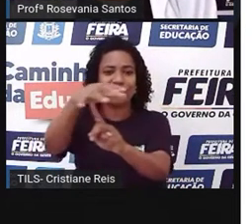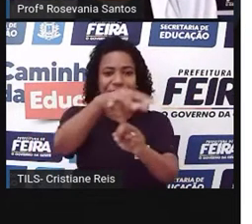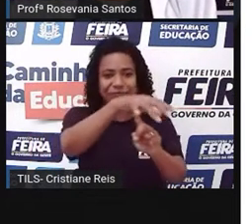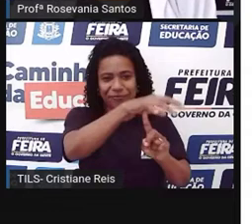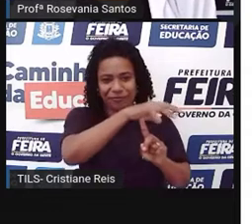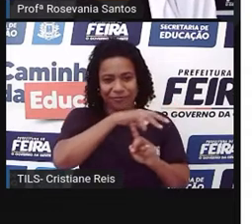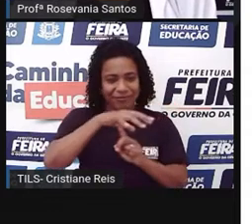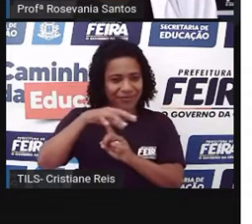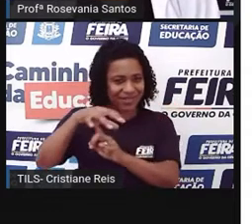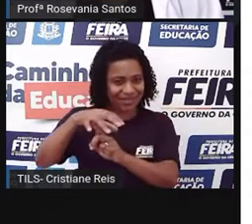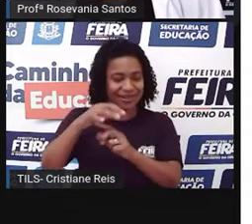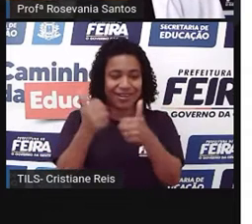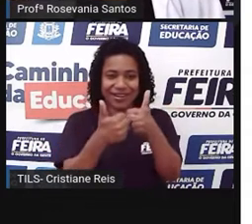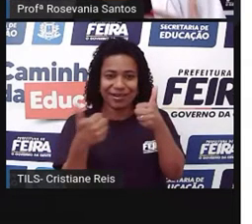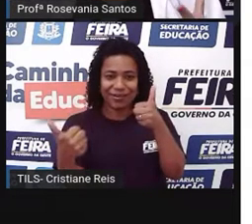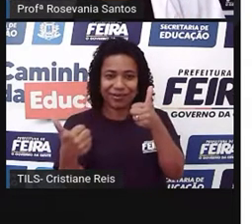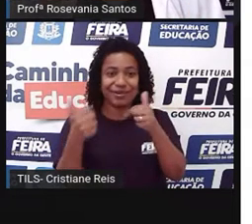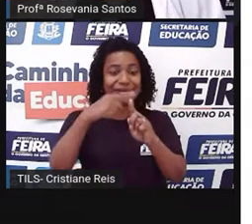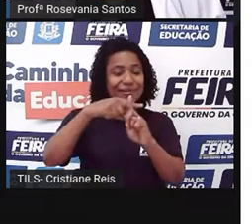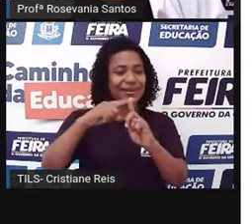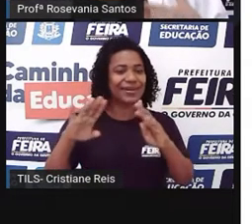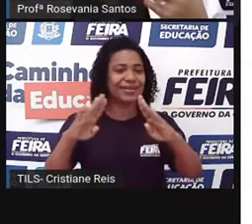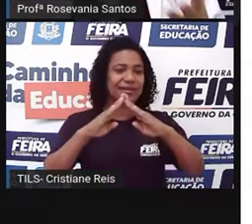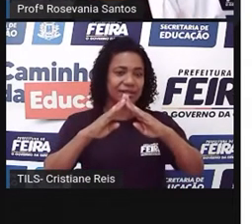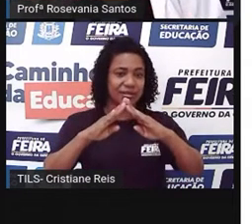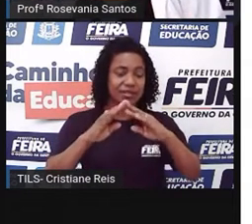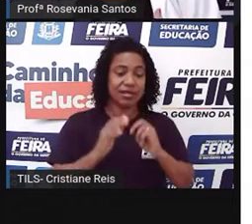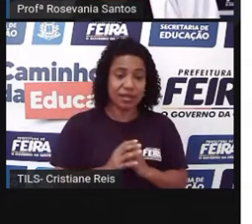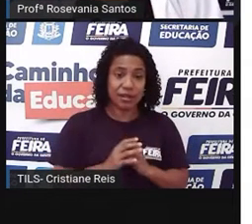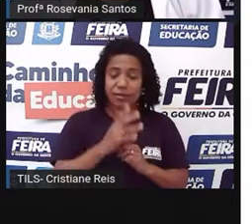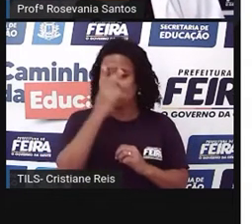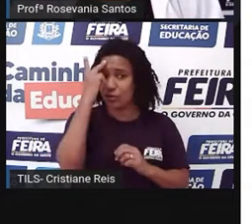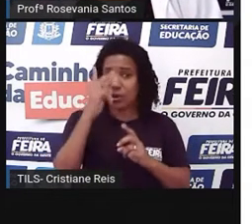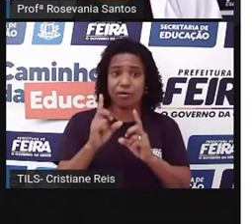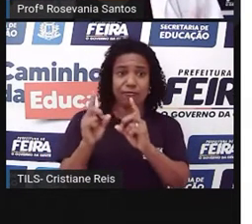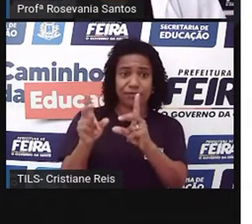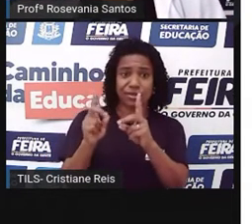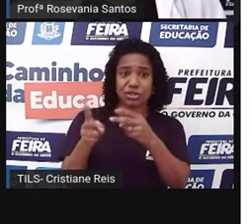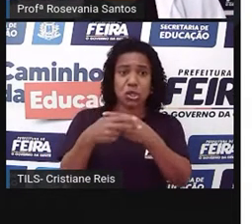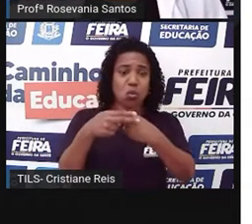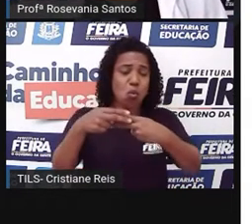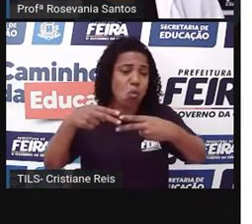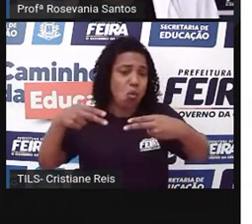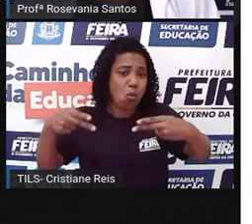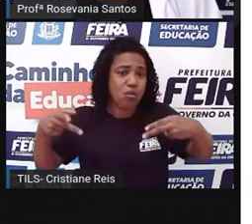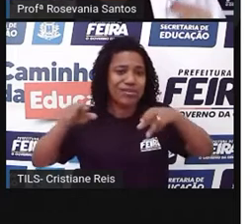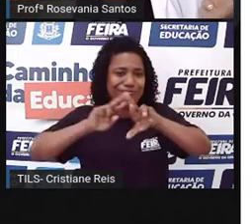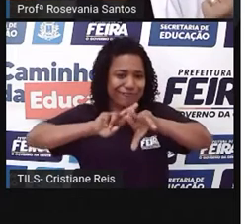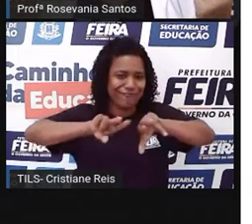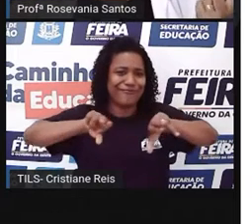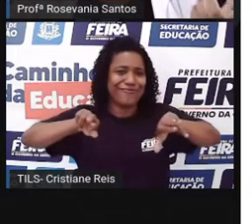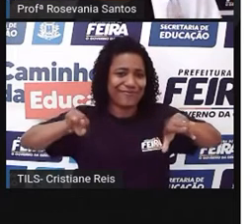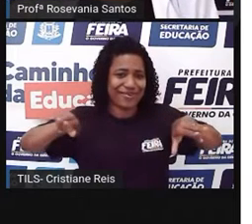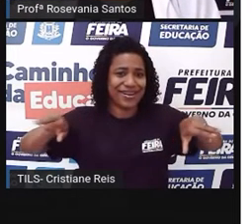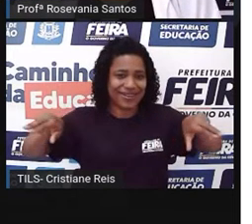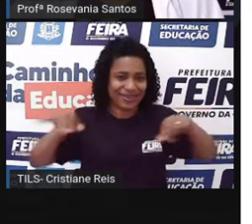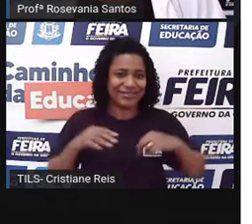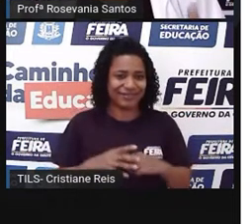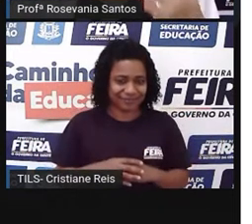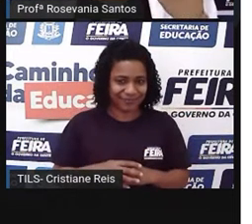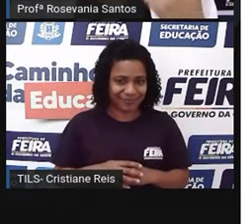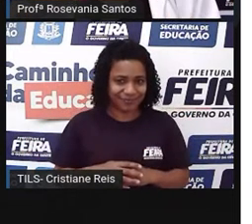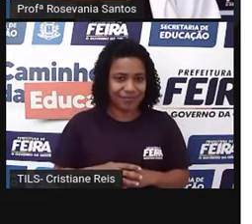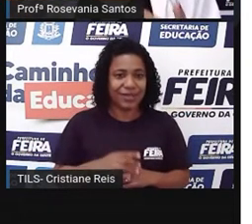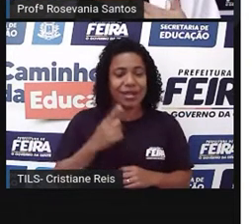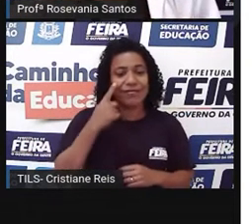da igreja. E aí, se vendia os mais diversos produtos. Na época, né, no início, que não se utilizava